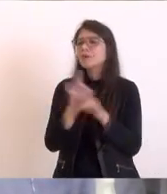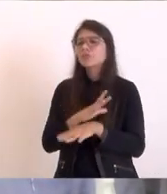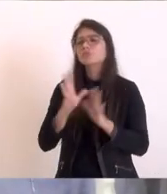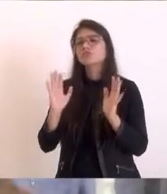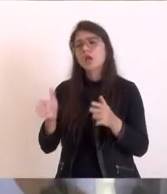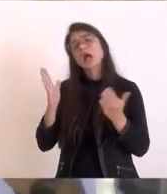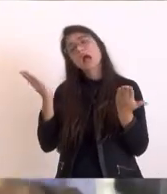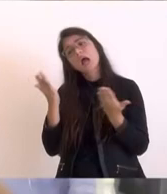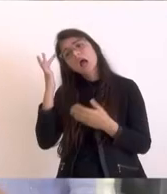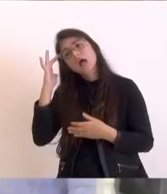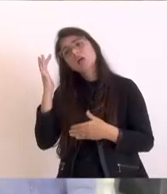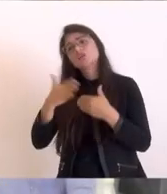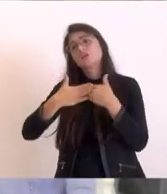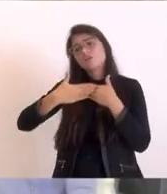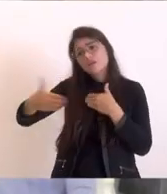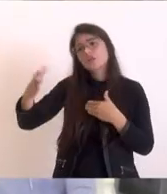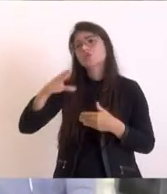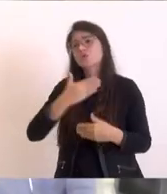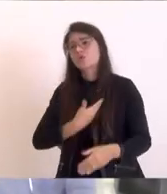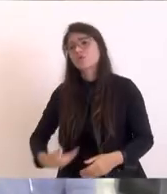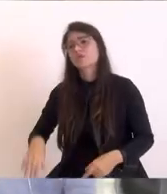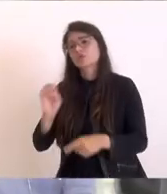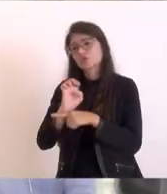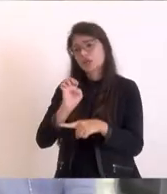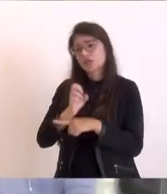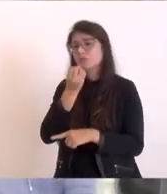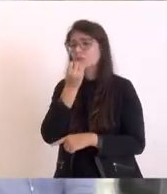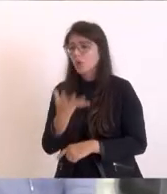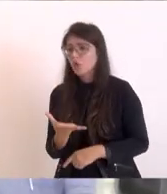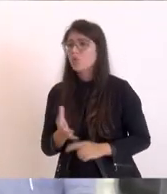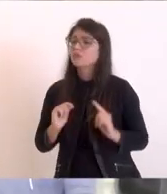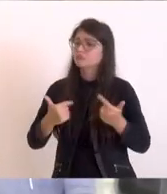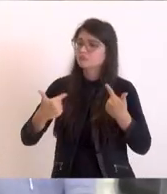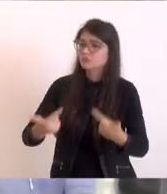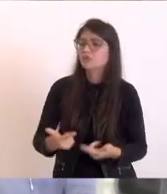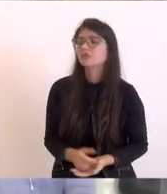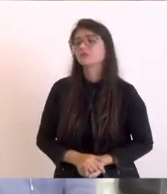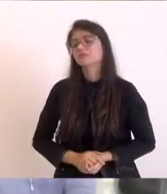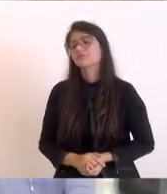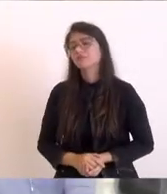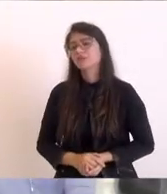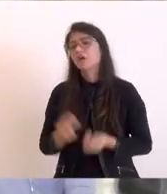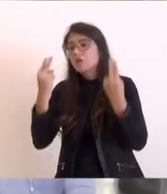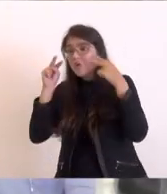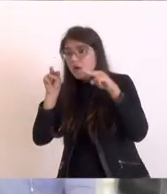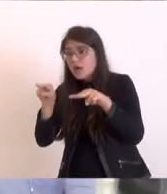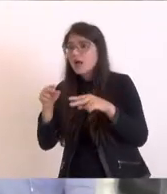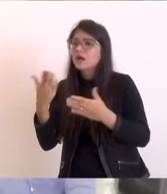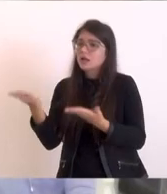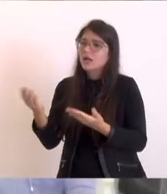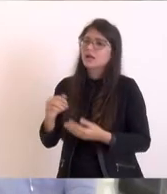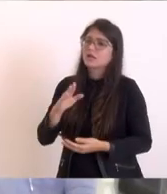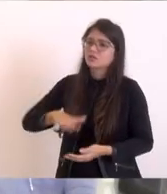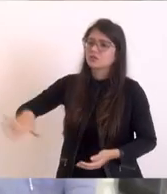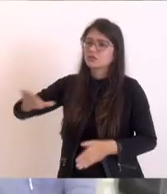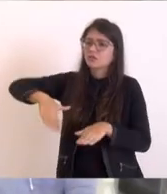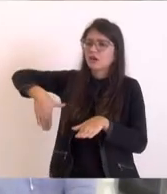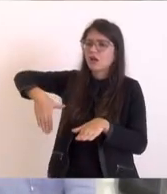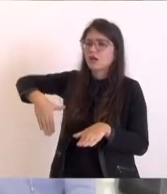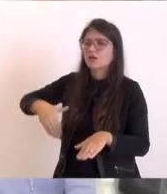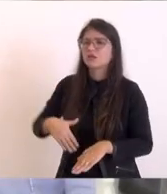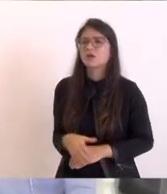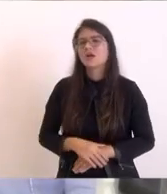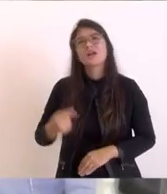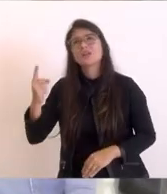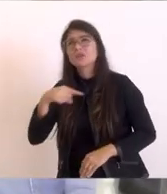Deus quiser, com o governo do Estado que está com boas intenções, está com o olho diferenciado nessa região dos lagos, deve sair, estiveram lá. A gente fica muito pé